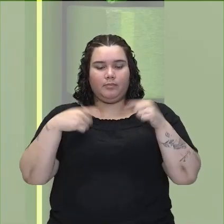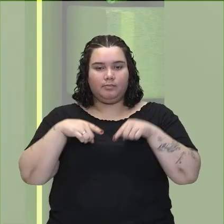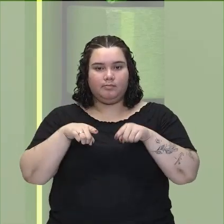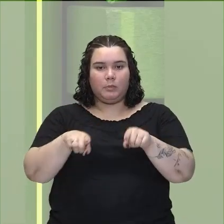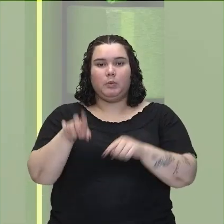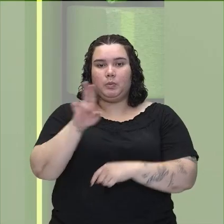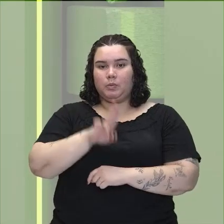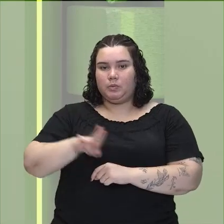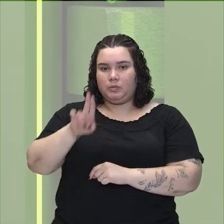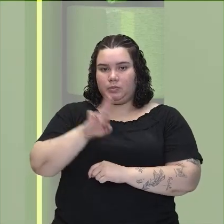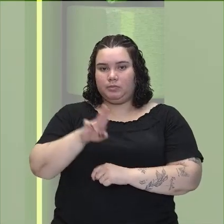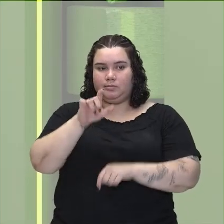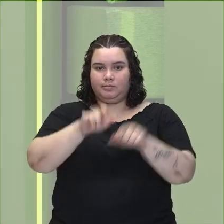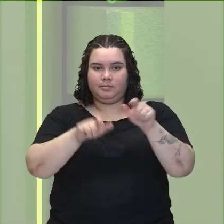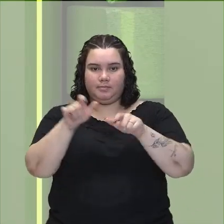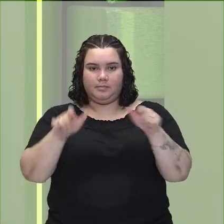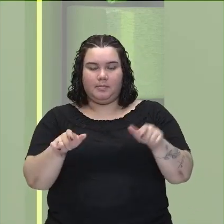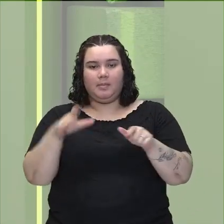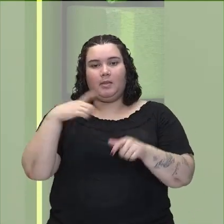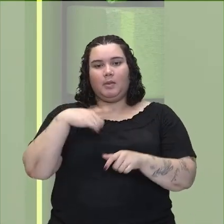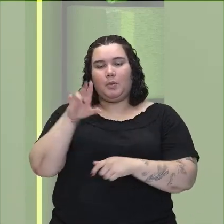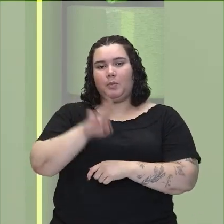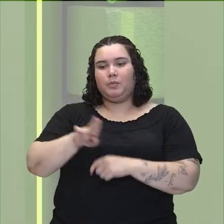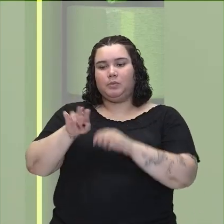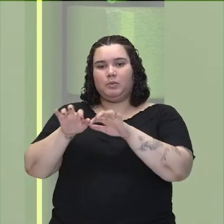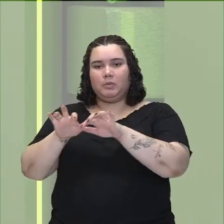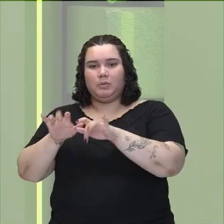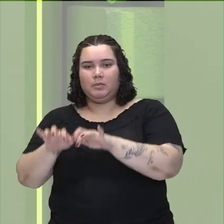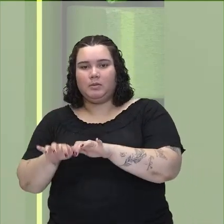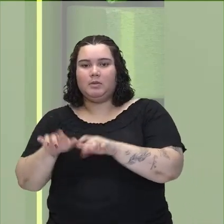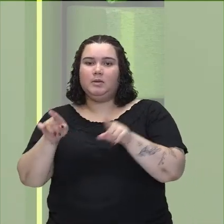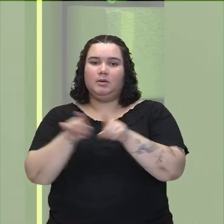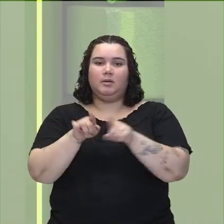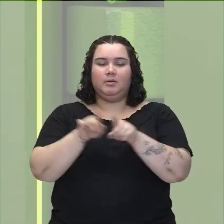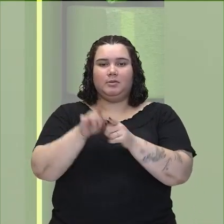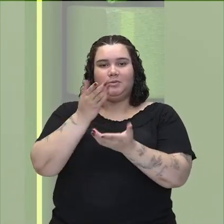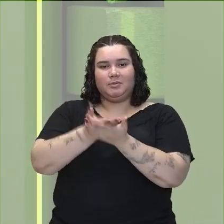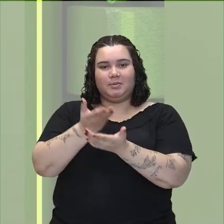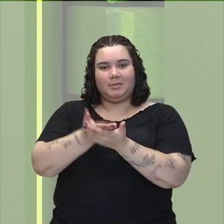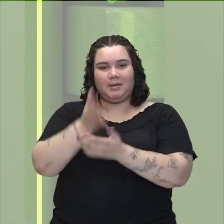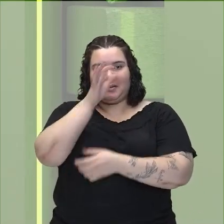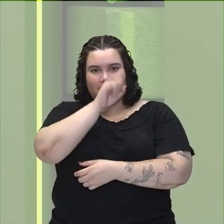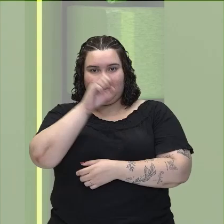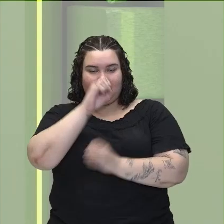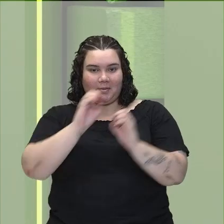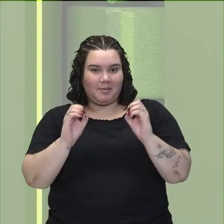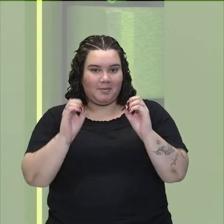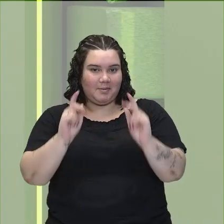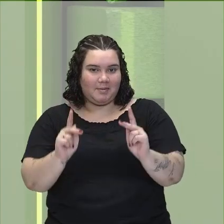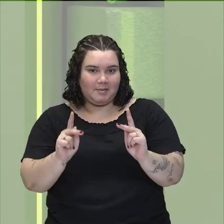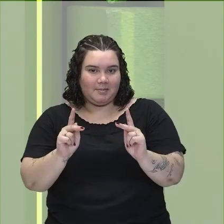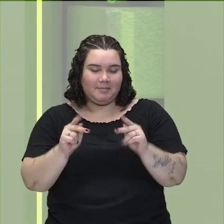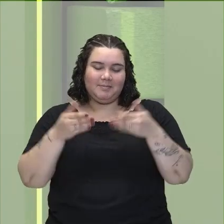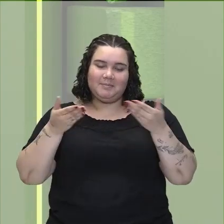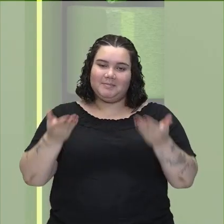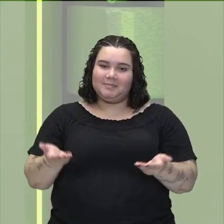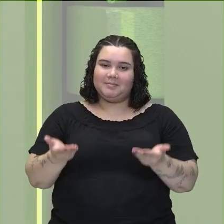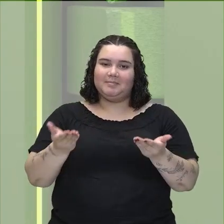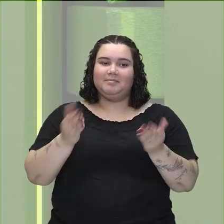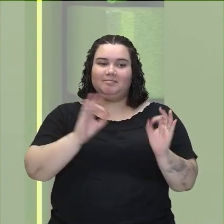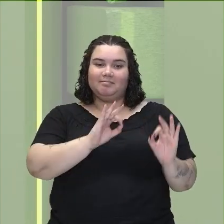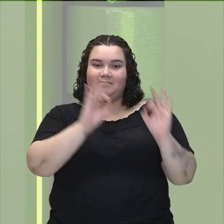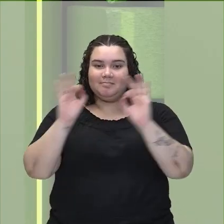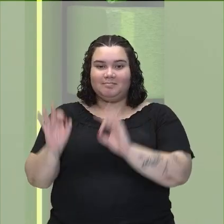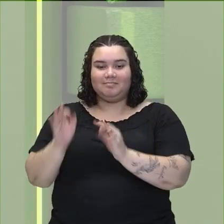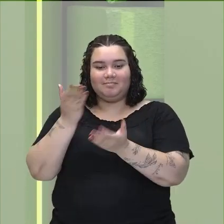ser utilizada por você para ligar o seu computador e assistir essa aula. Beleza, pessoal? Bom, mas